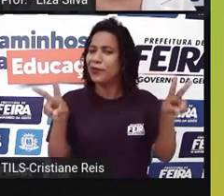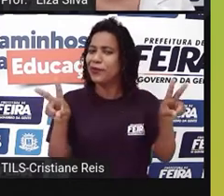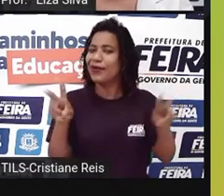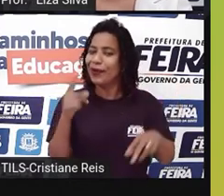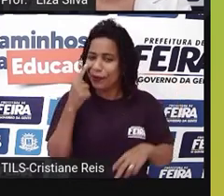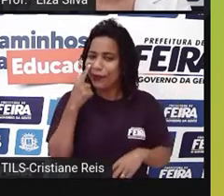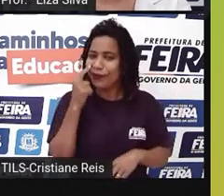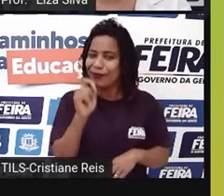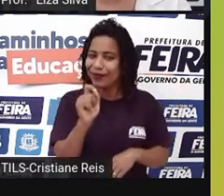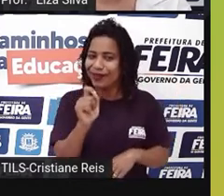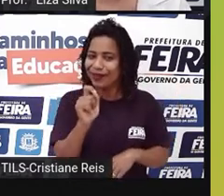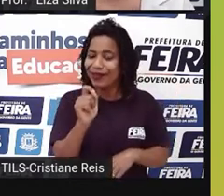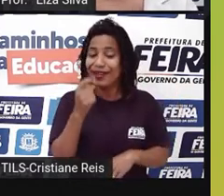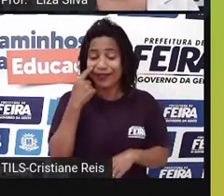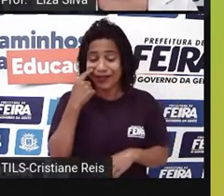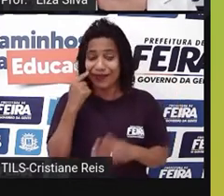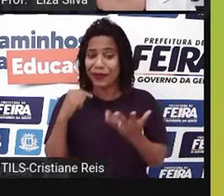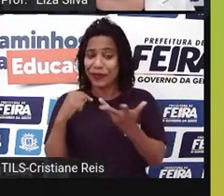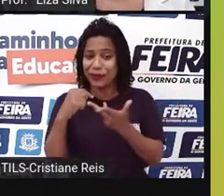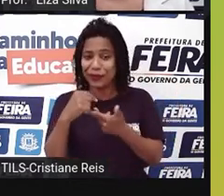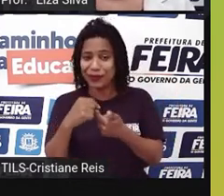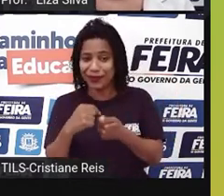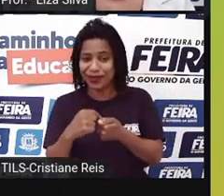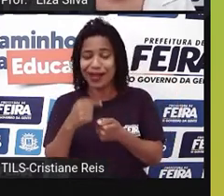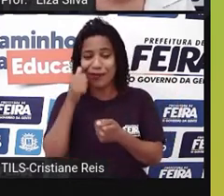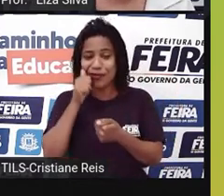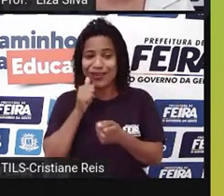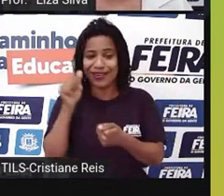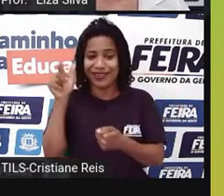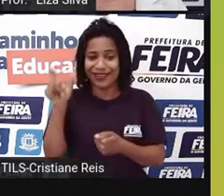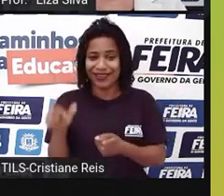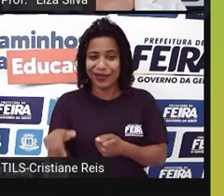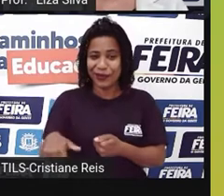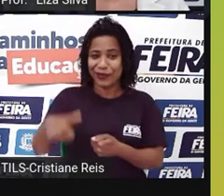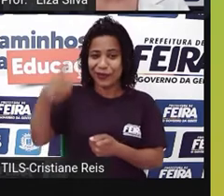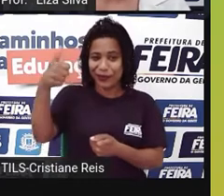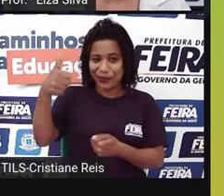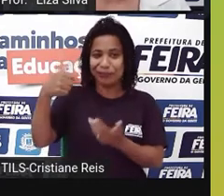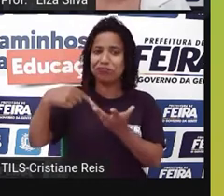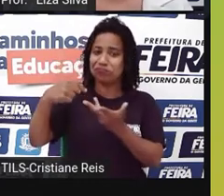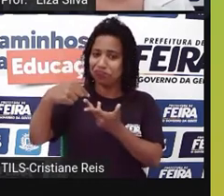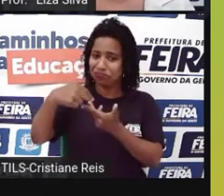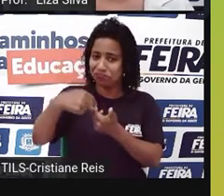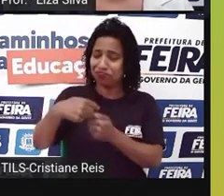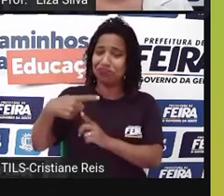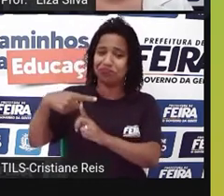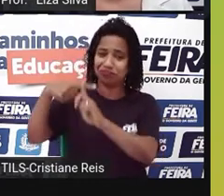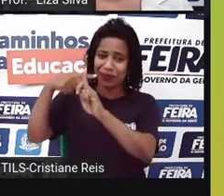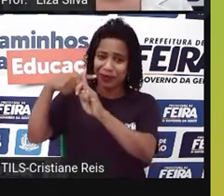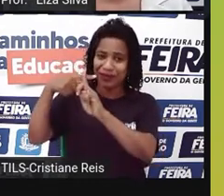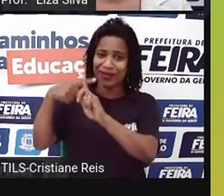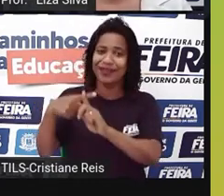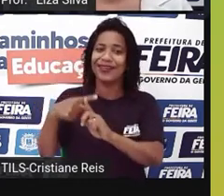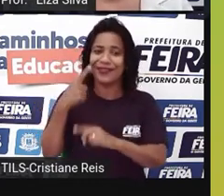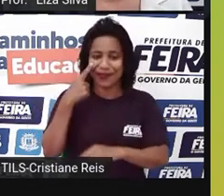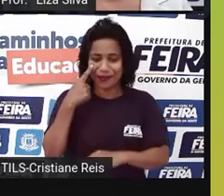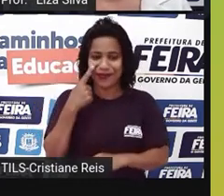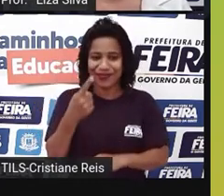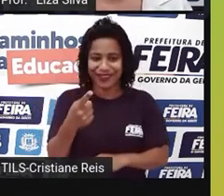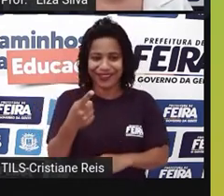características positivas do comportamento de Melri nessa situação de entrevista para emprego. Ok?